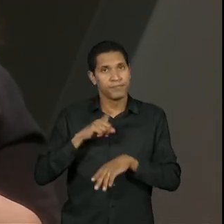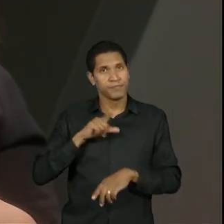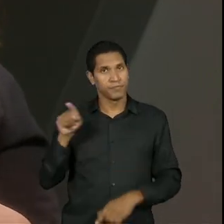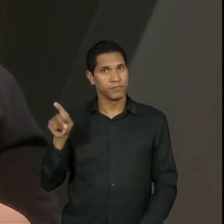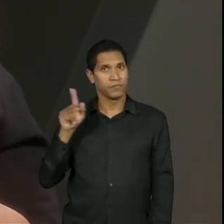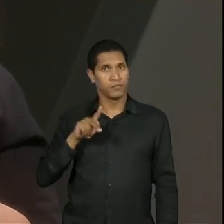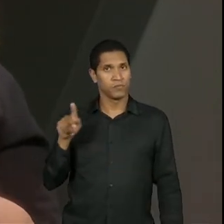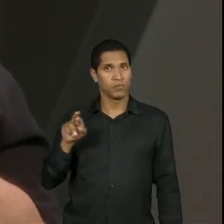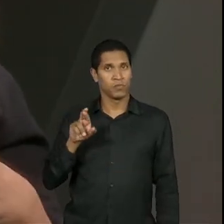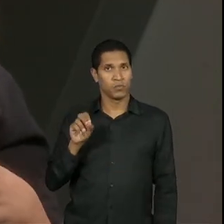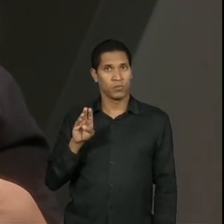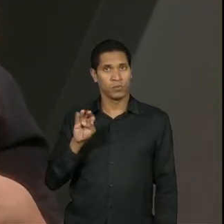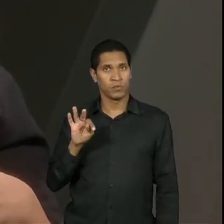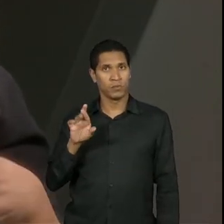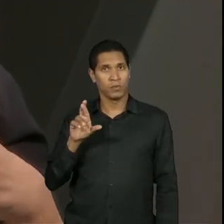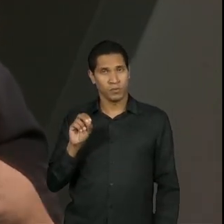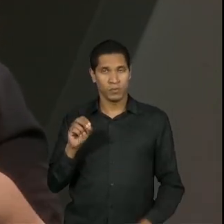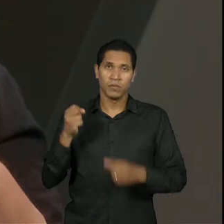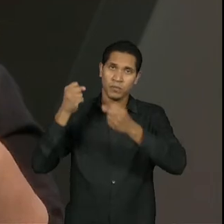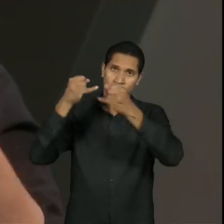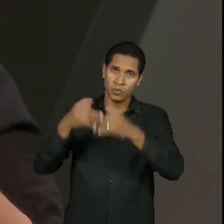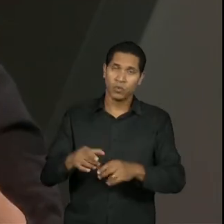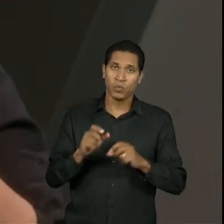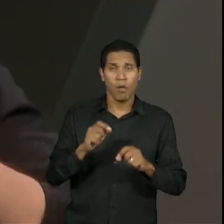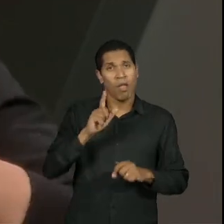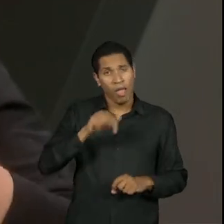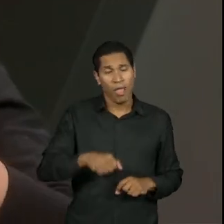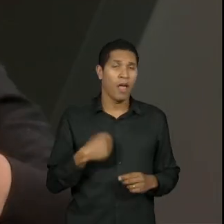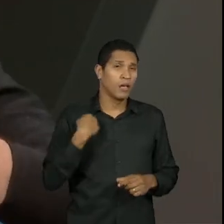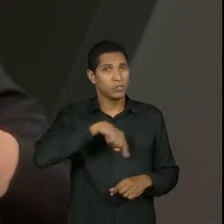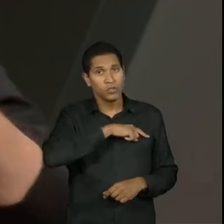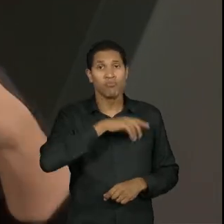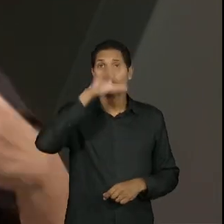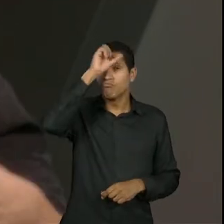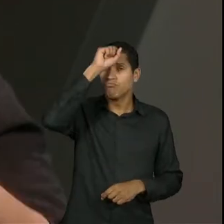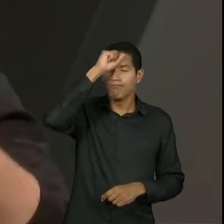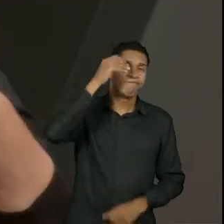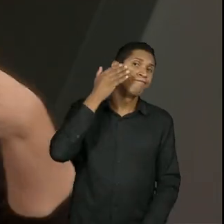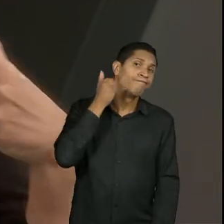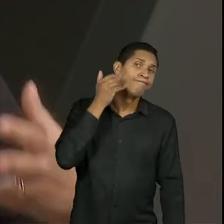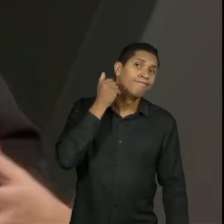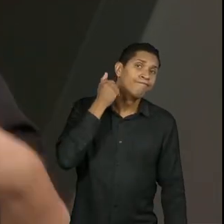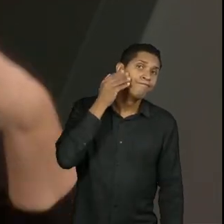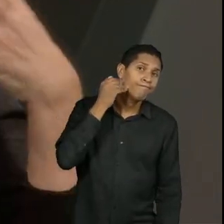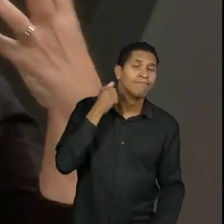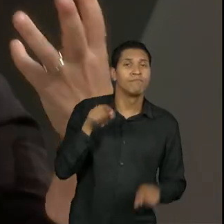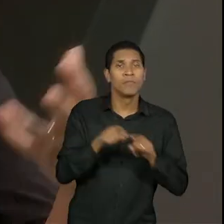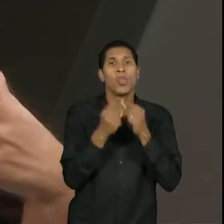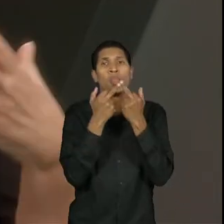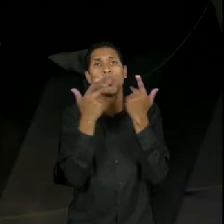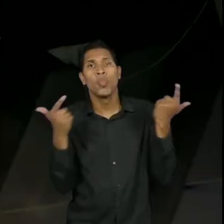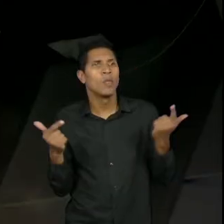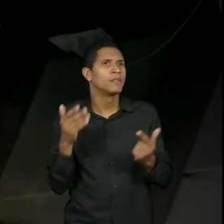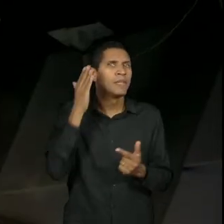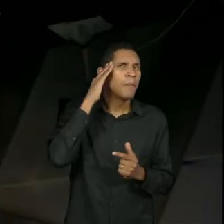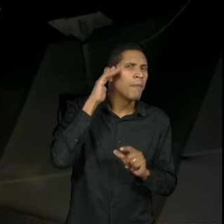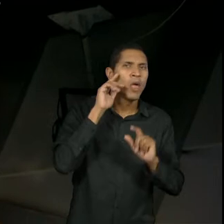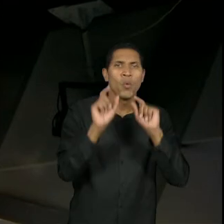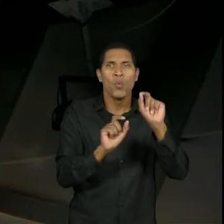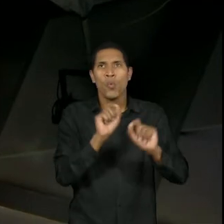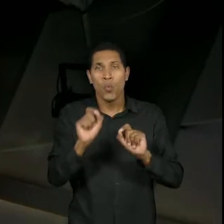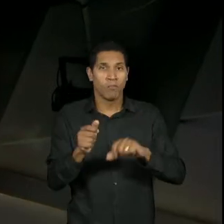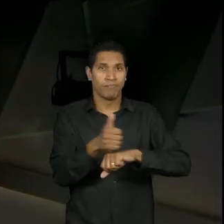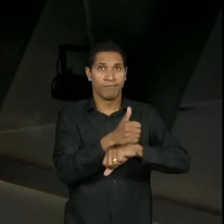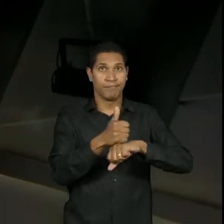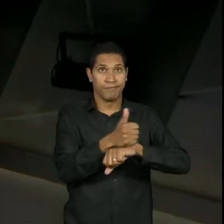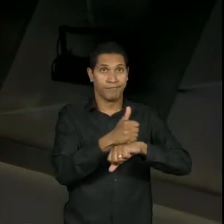enfatizou aí, a gente está falando numa atualização ou em possibilidades de atualização dessa formação do